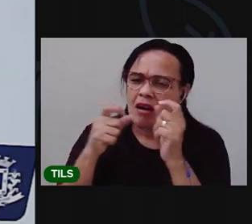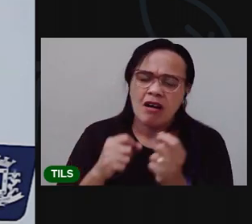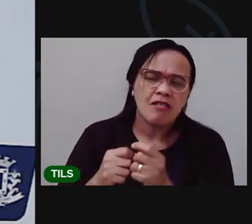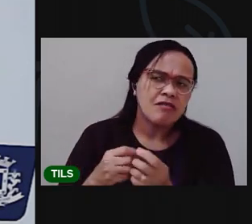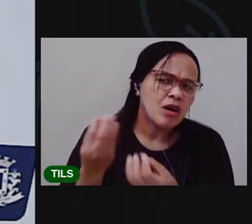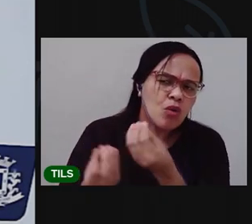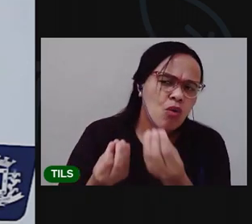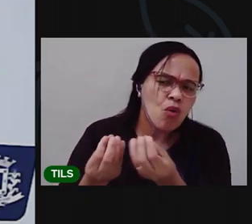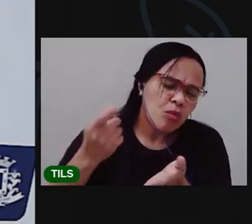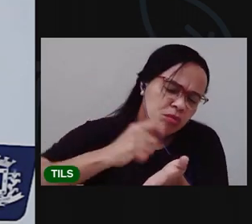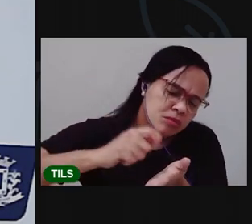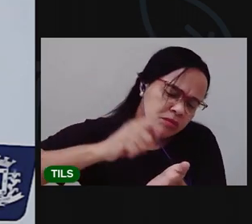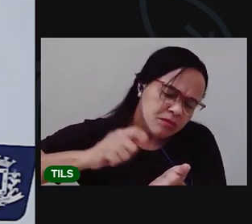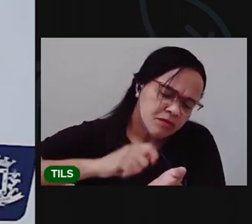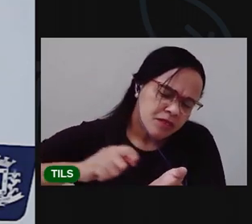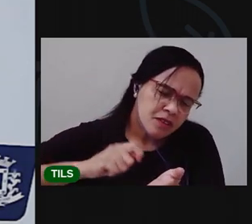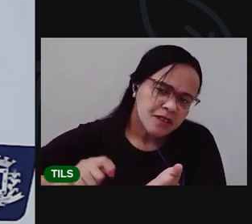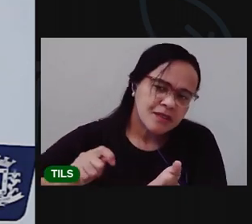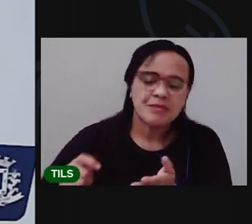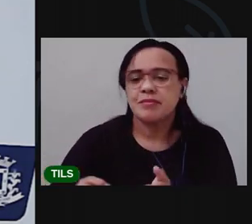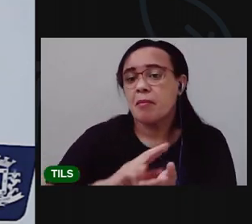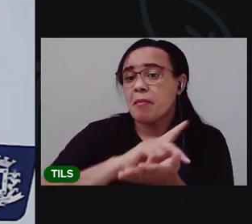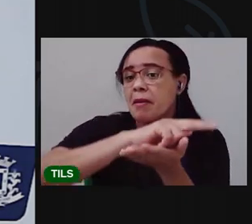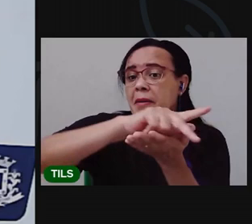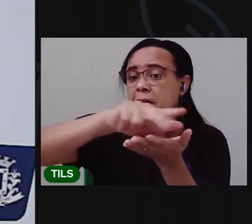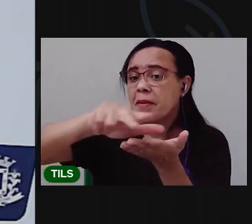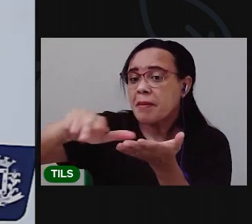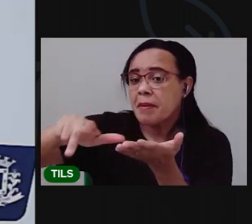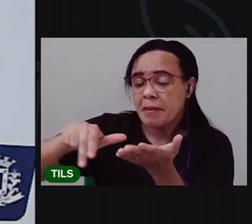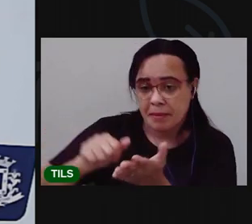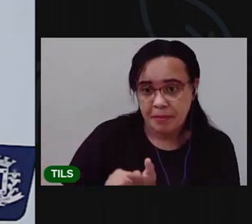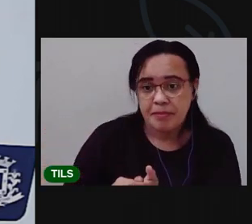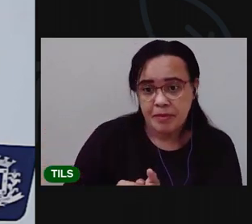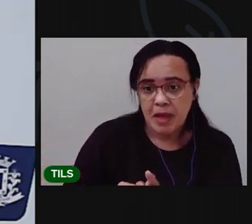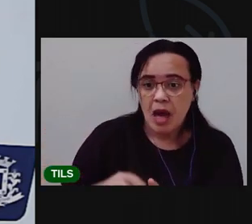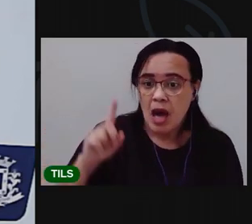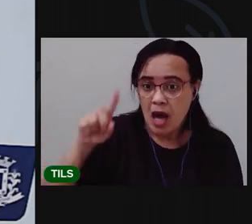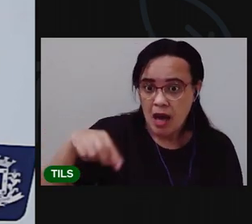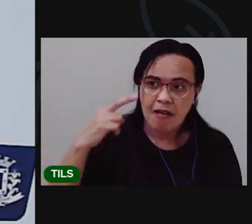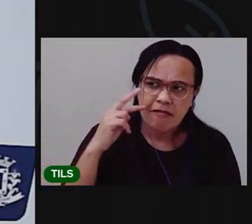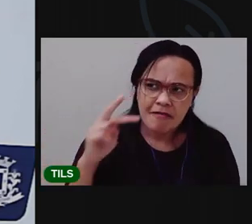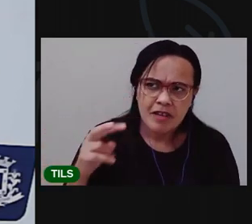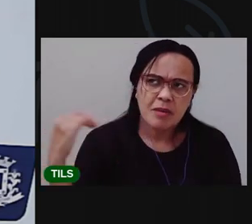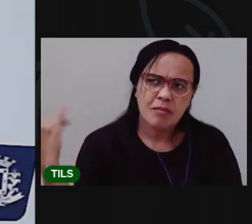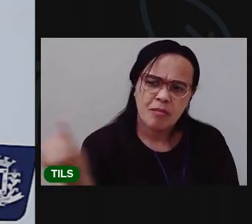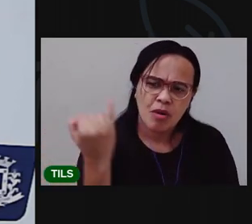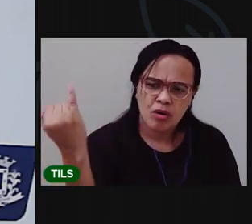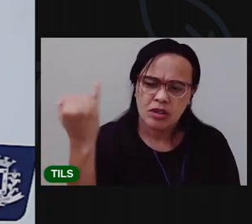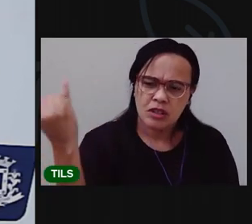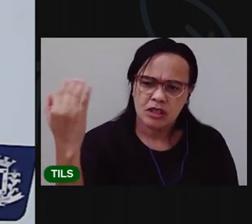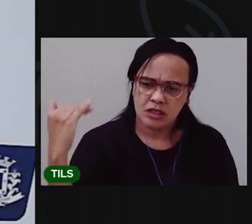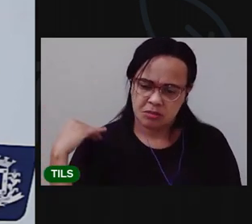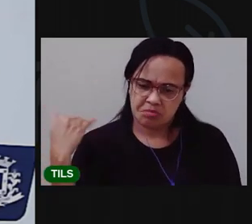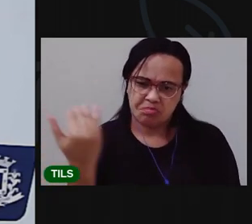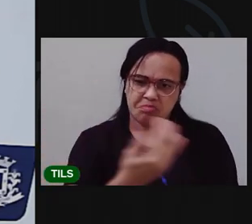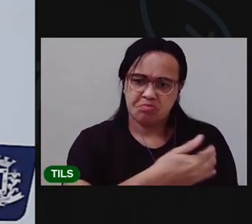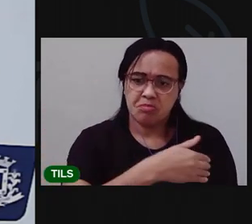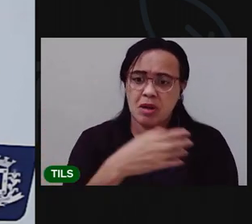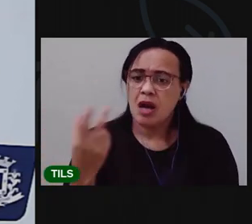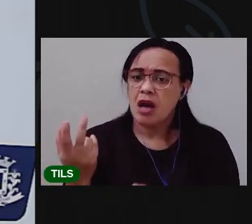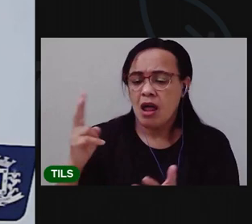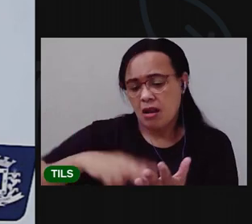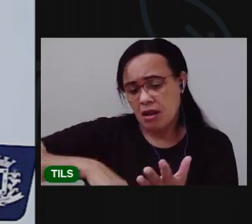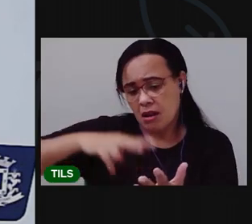peixinho Vimos como é importante ler da esquerda para a direita E